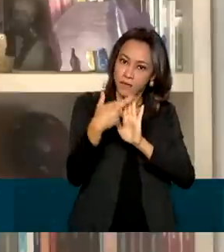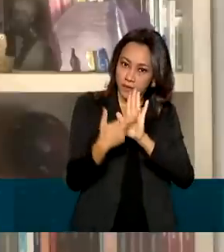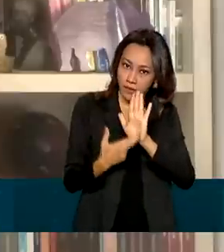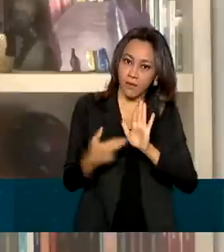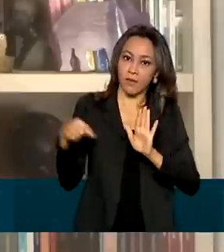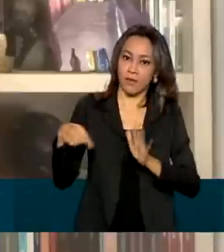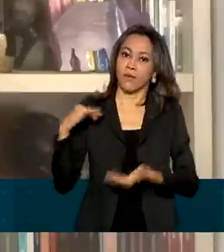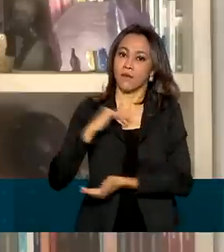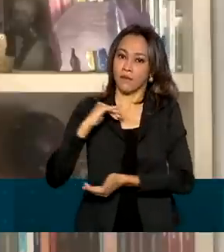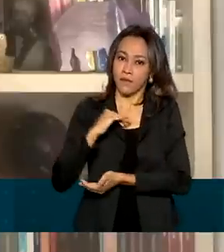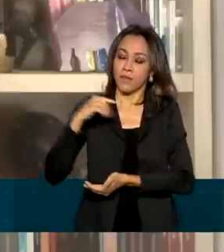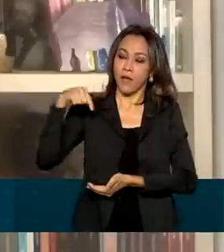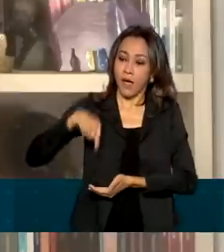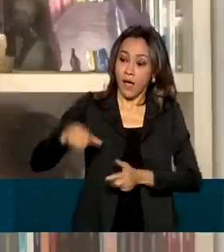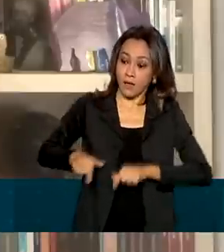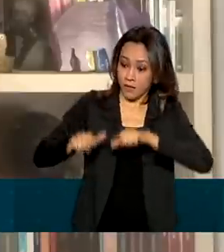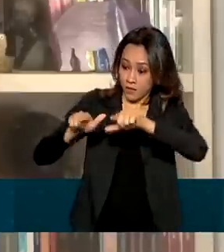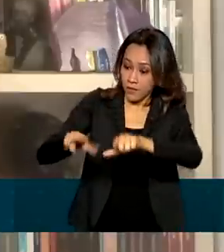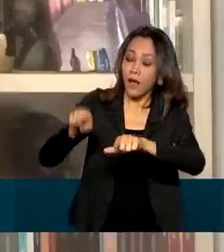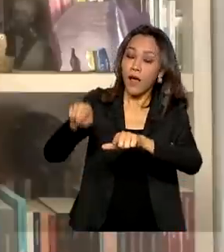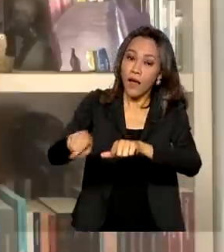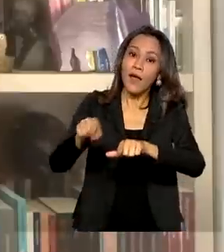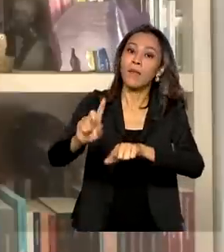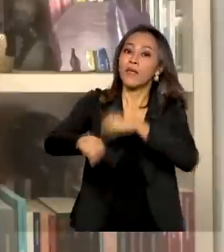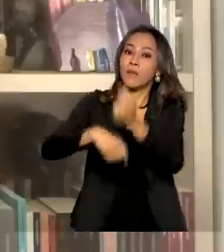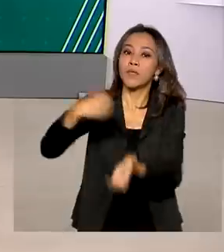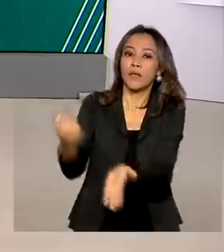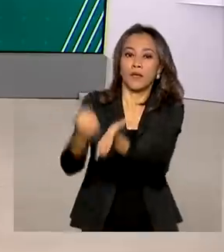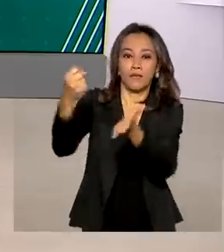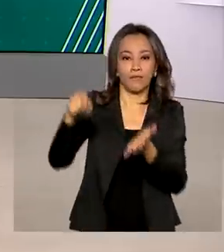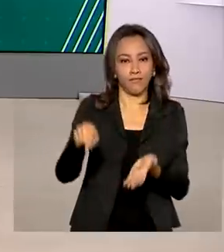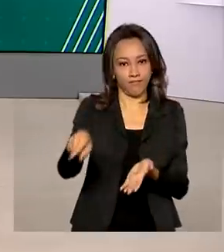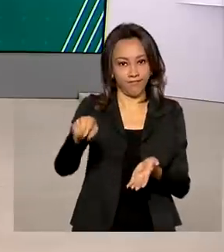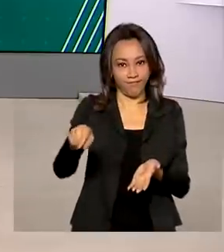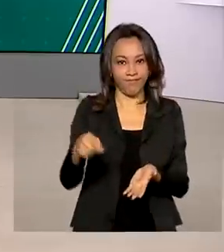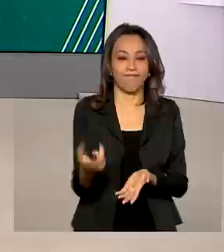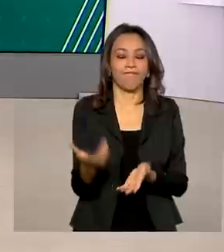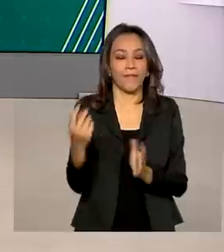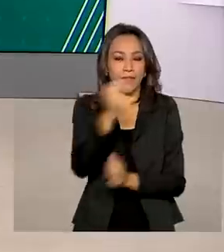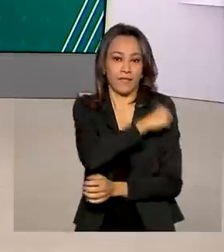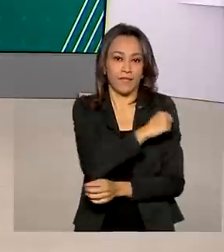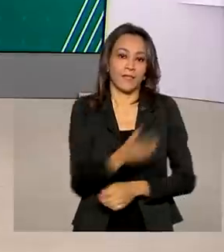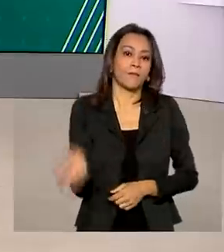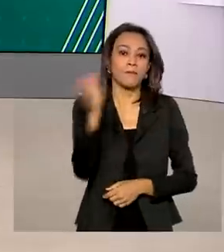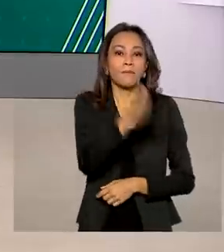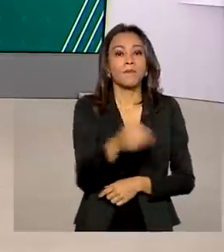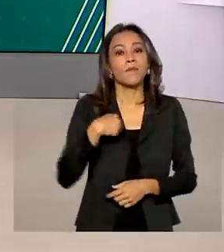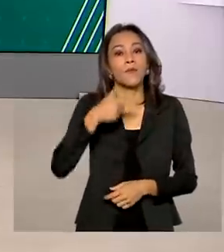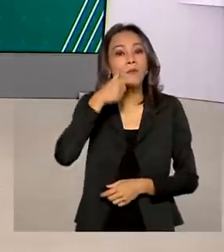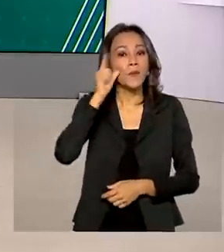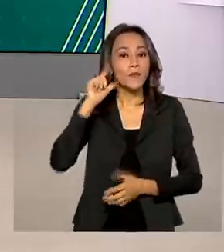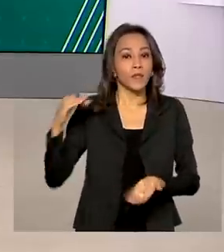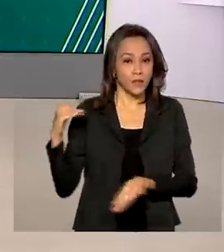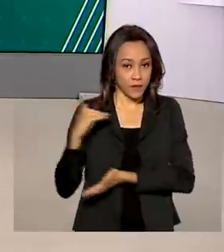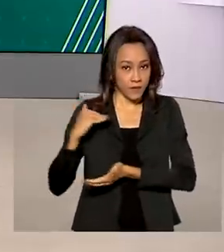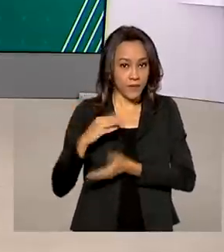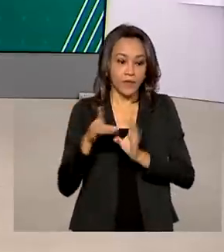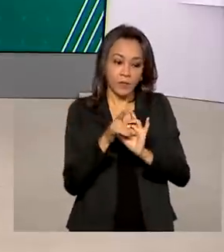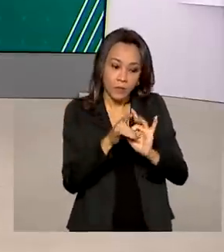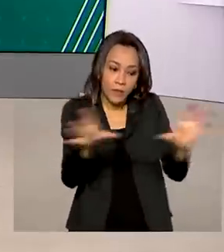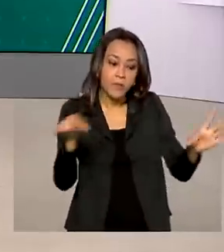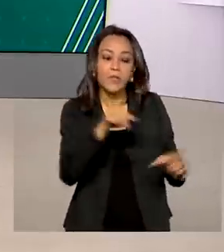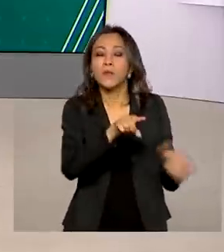um pré-requisito para o registro da vacina. E ontem a Anvisa autorizou a pesquisa clínica da vacina